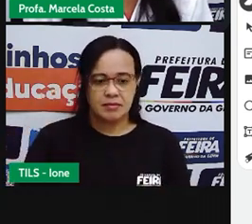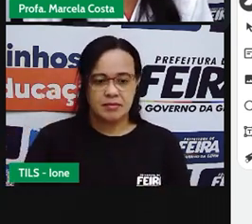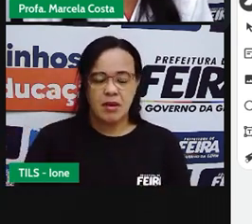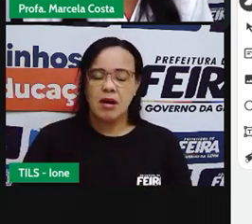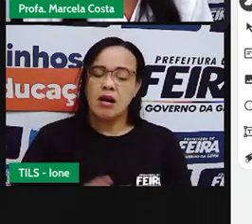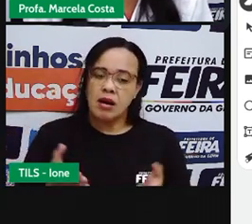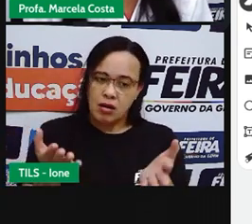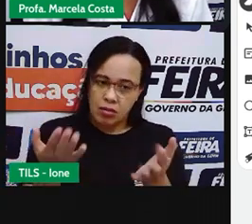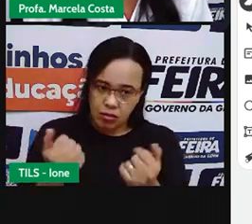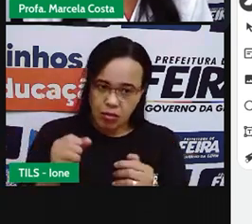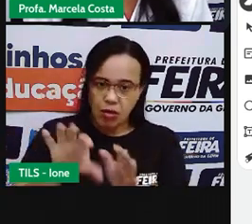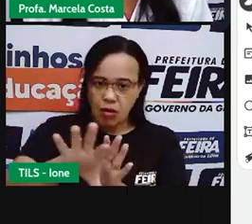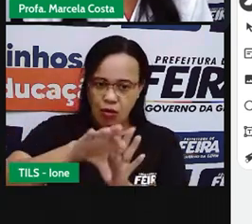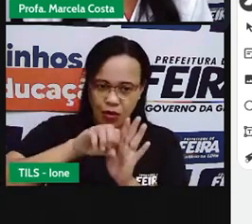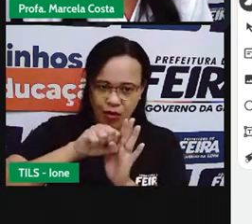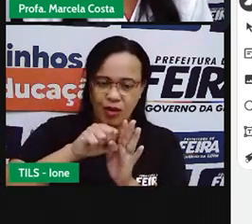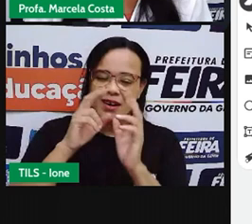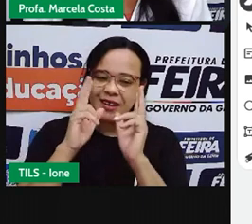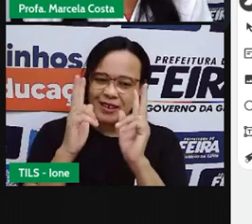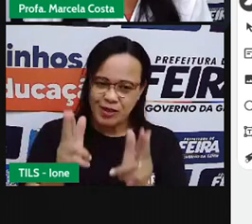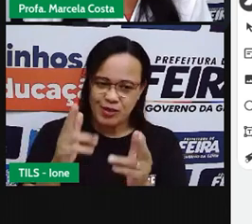Passa aí no seu caderno também.